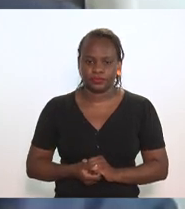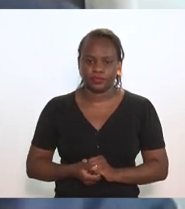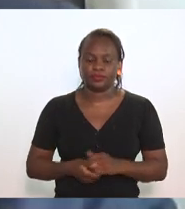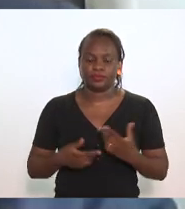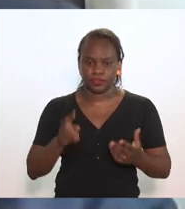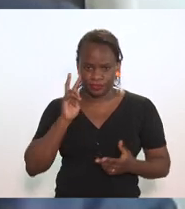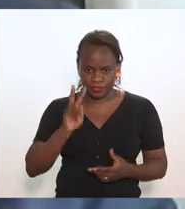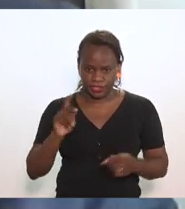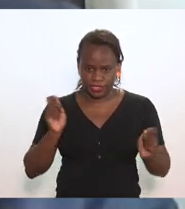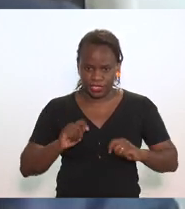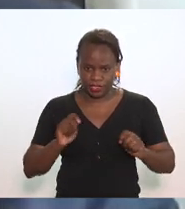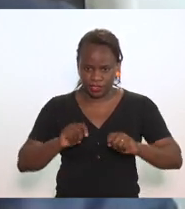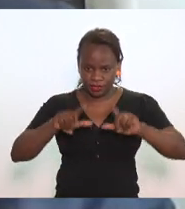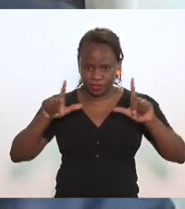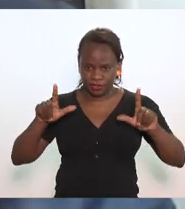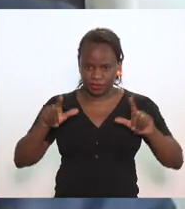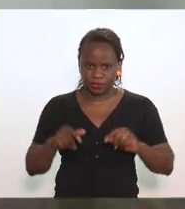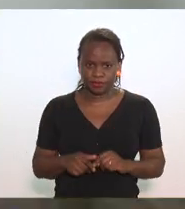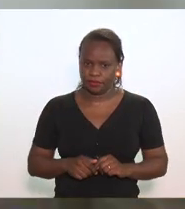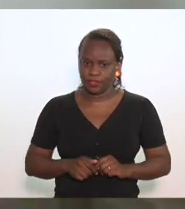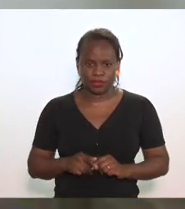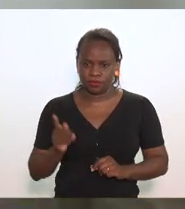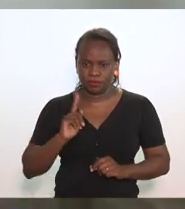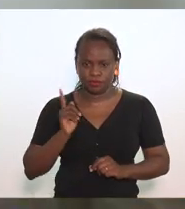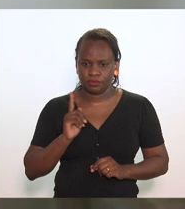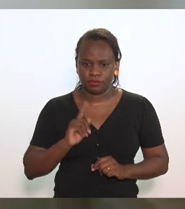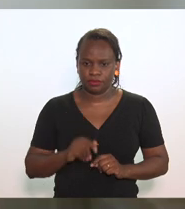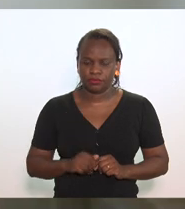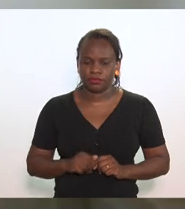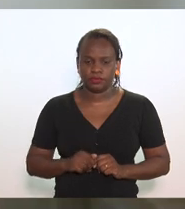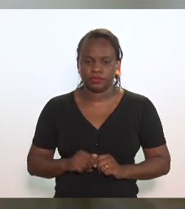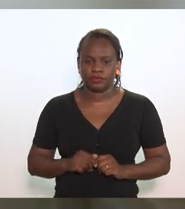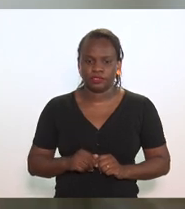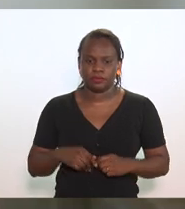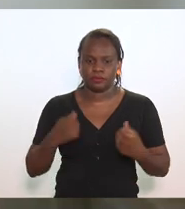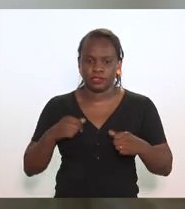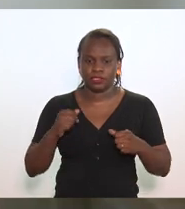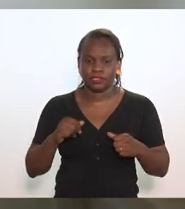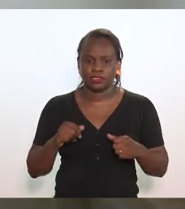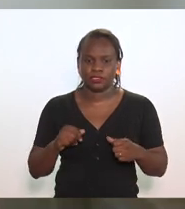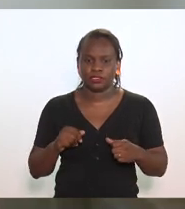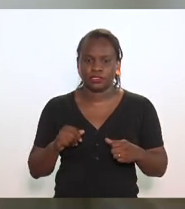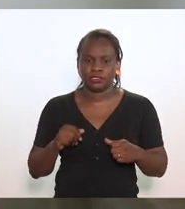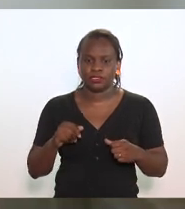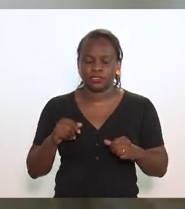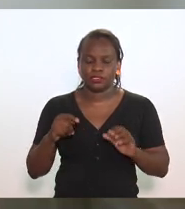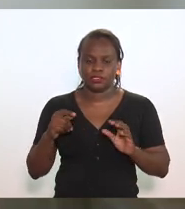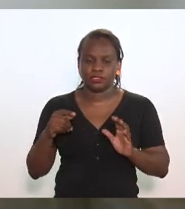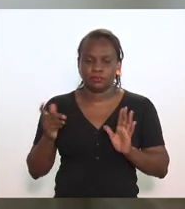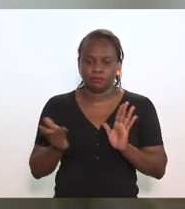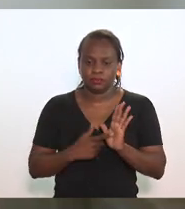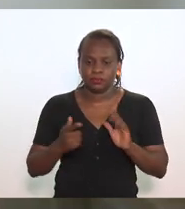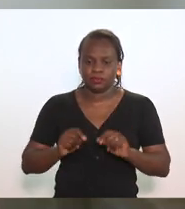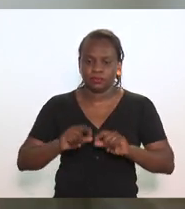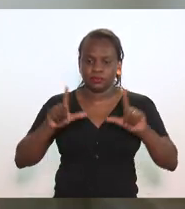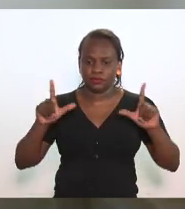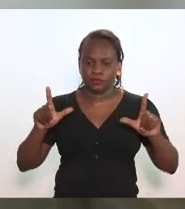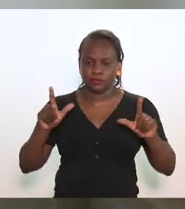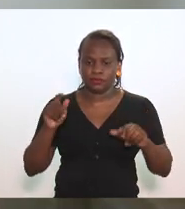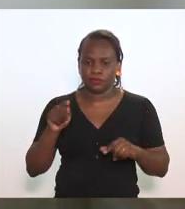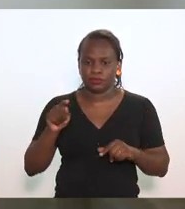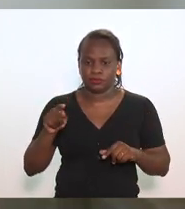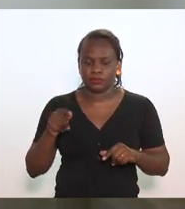Vocês veem a minha tela? Não, por hora não. Tem que liberar, a base aí tem que liberar a